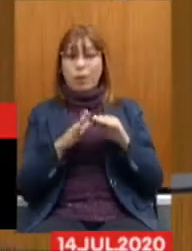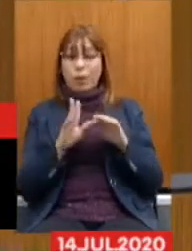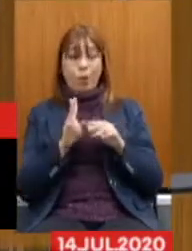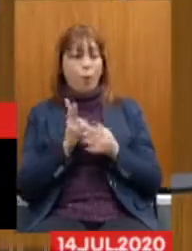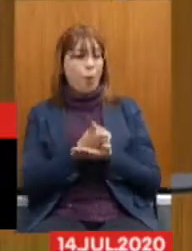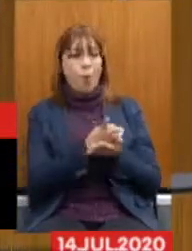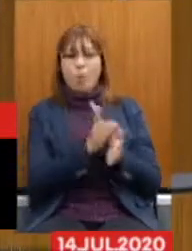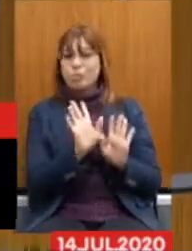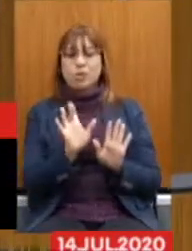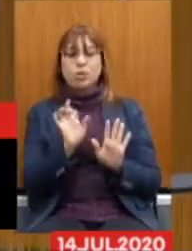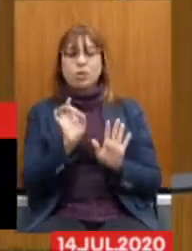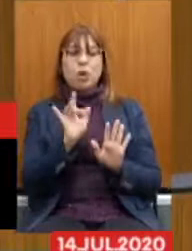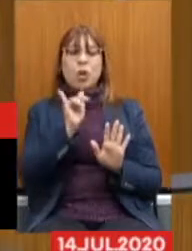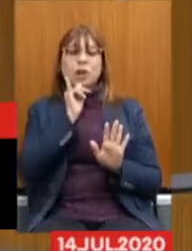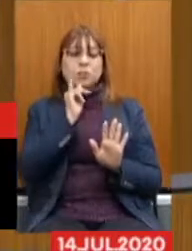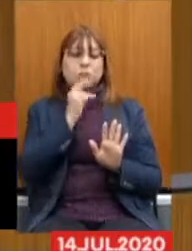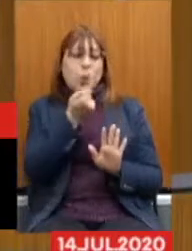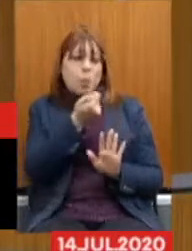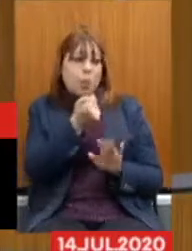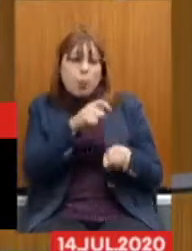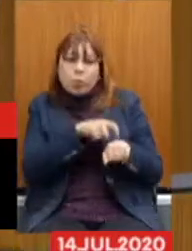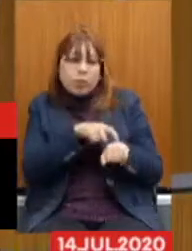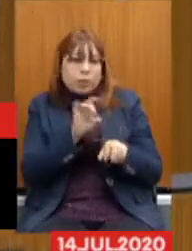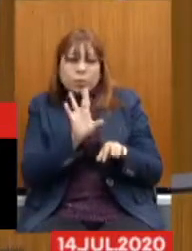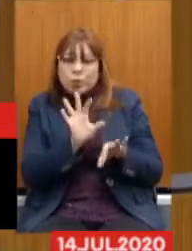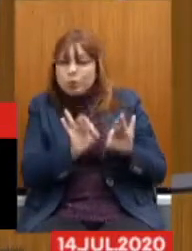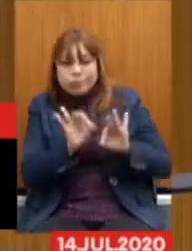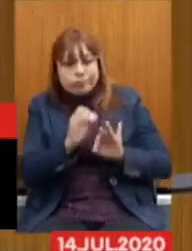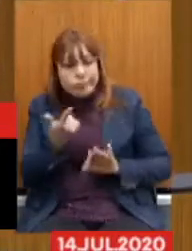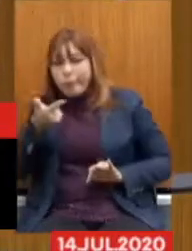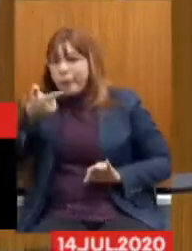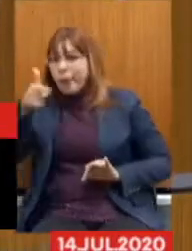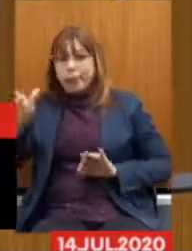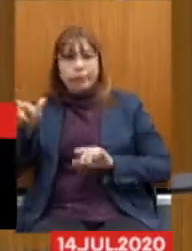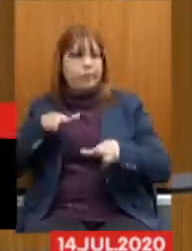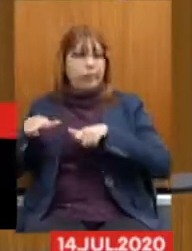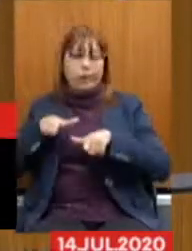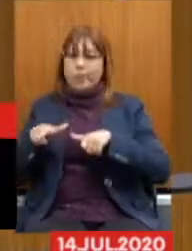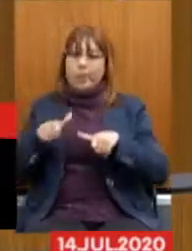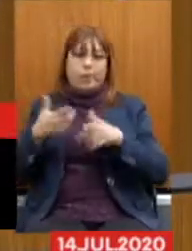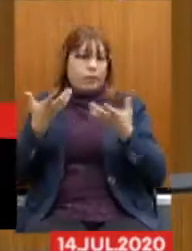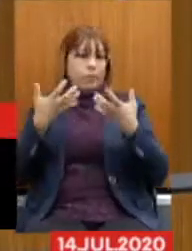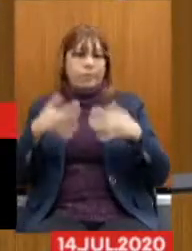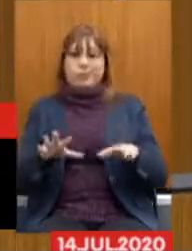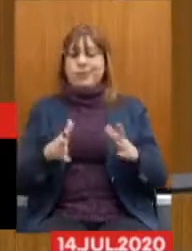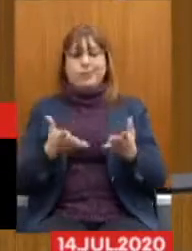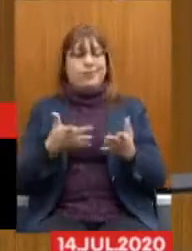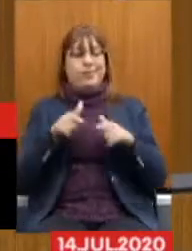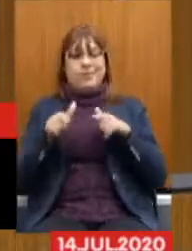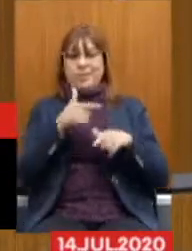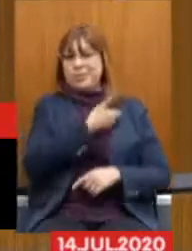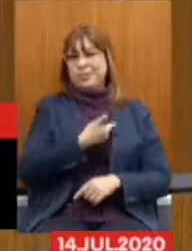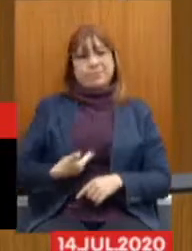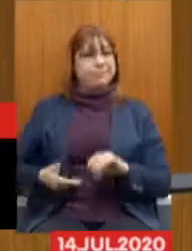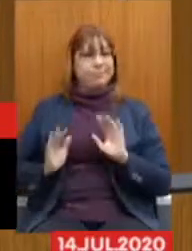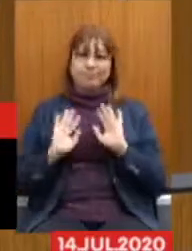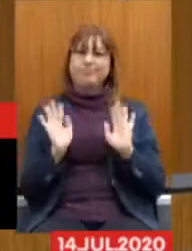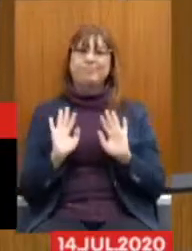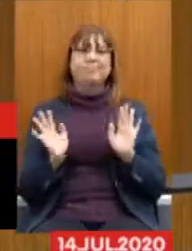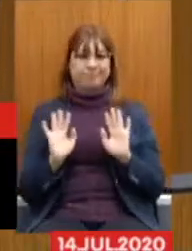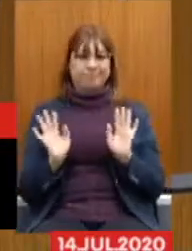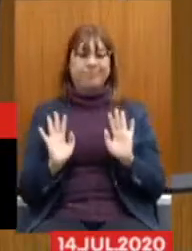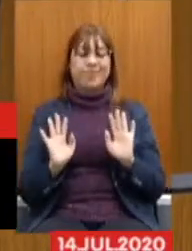se adequar, não vão permanecer nessas carreiras e a própria carreira vai perder essa